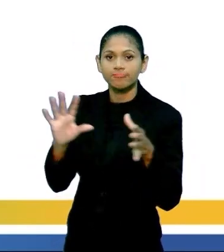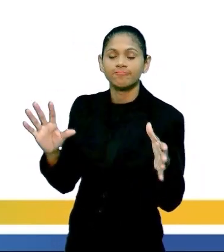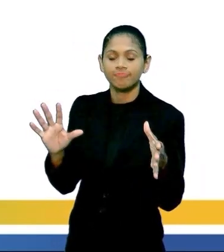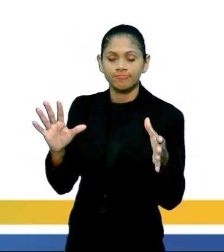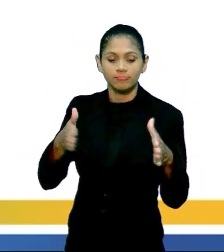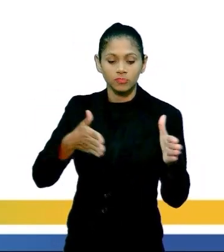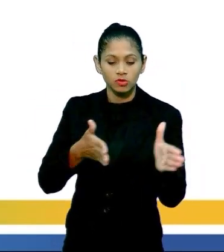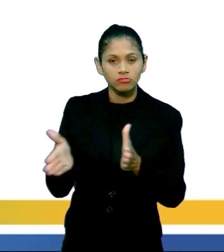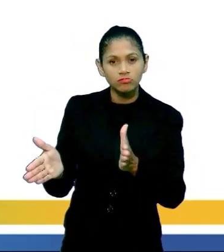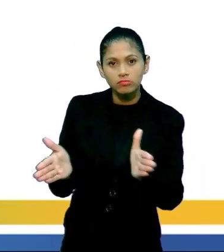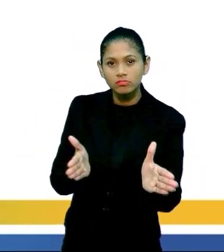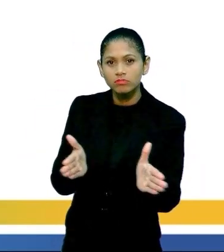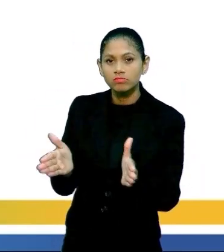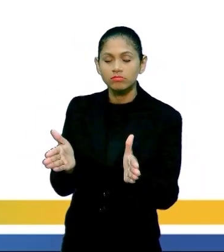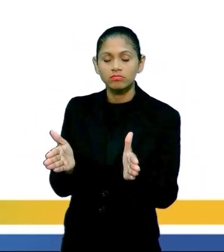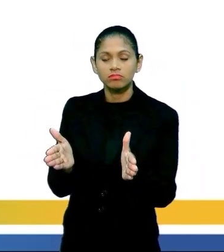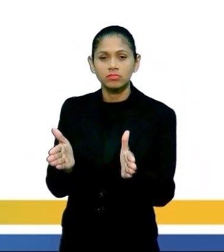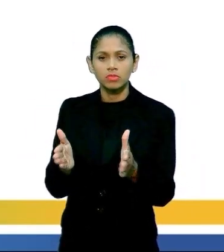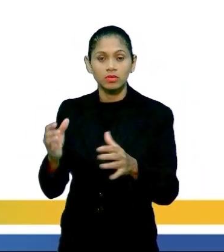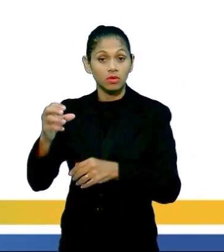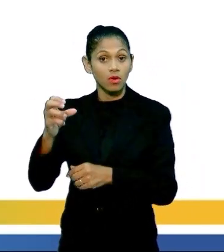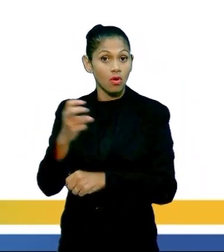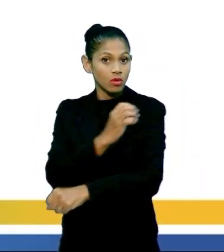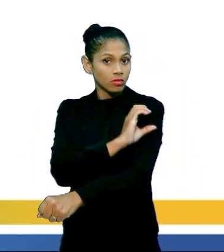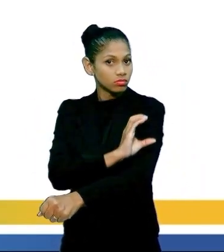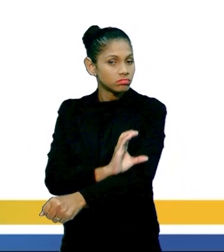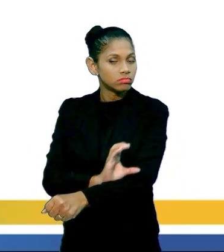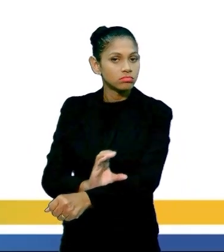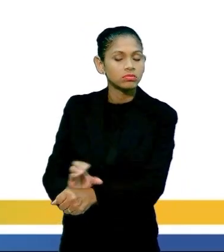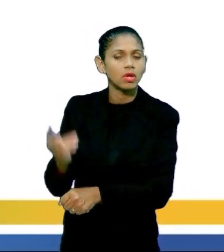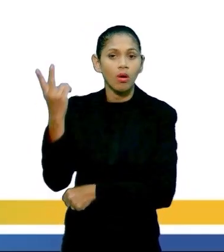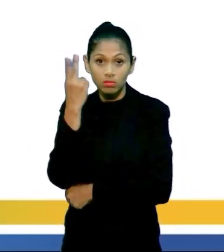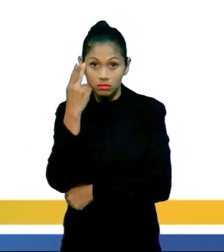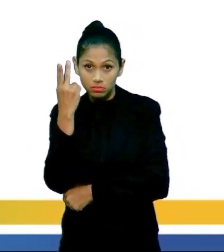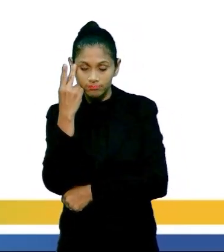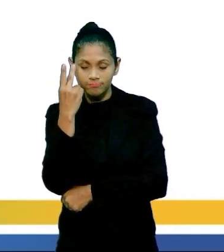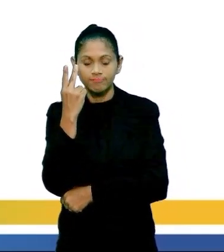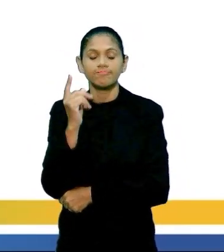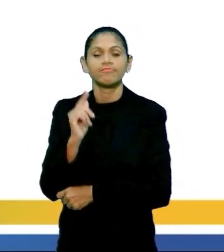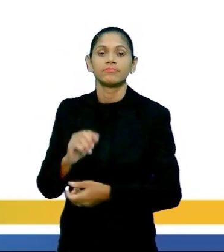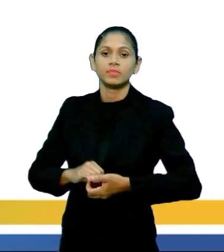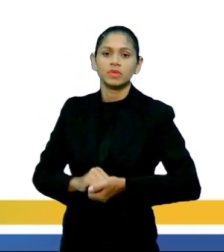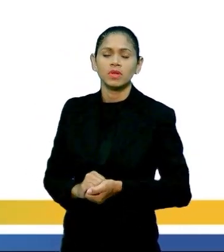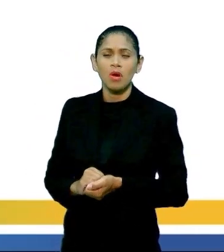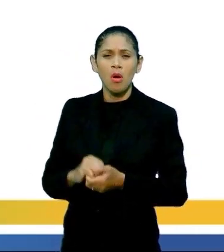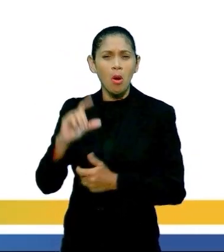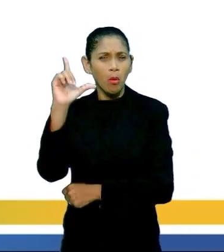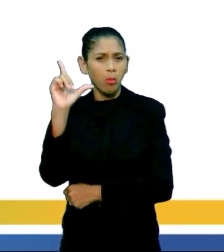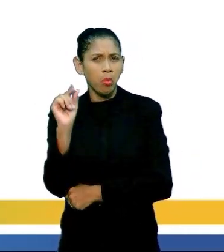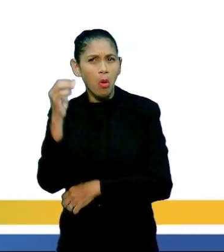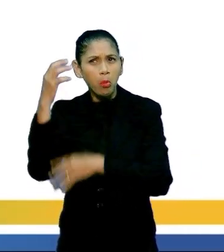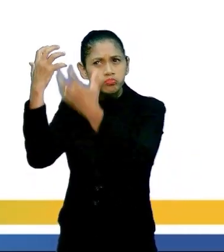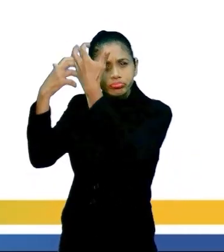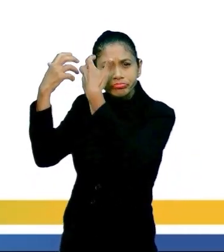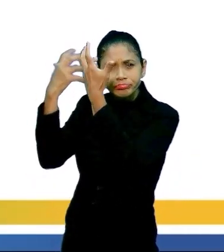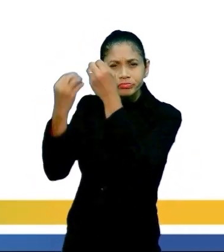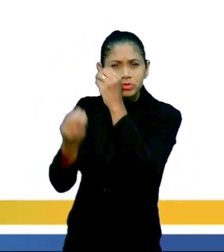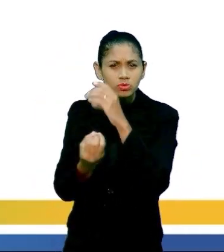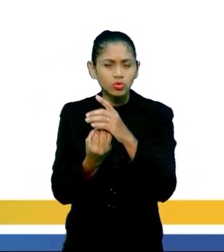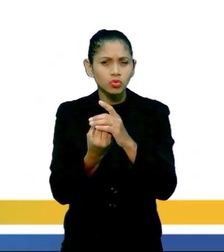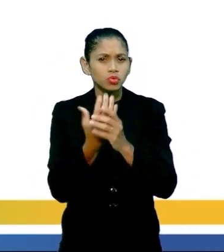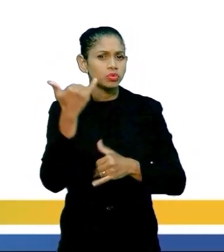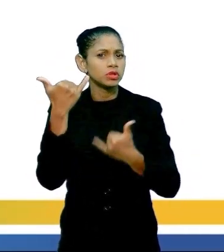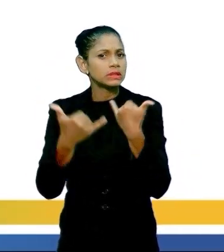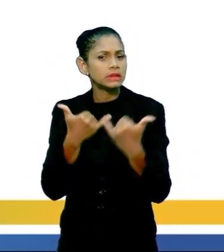direcionam para ações culturalmente comuns. Por esse motivo, pouco refletimos acerca das suas origens, seu real